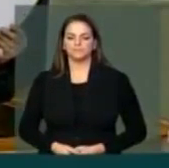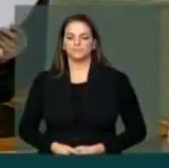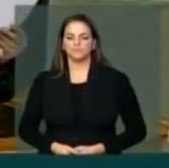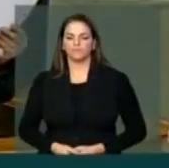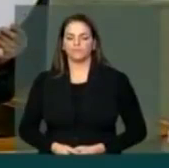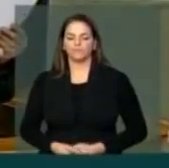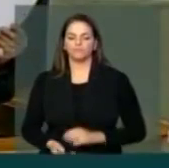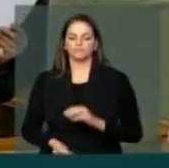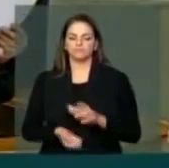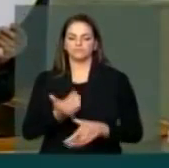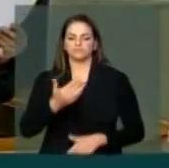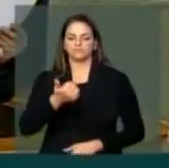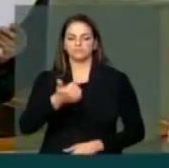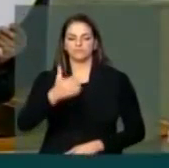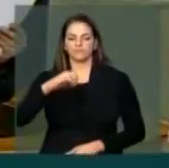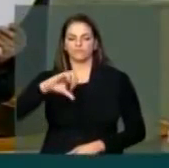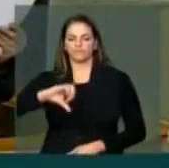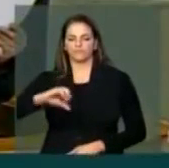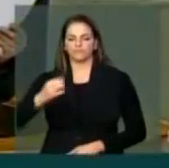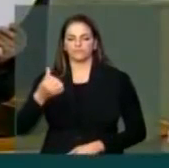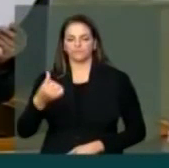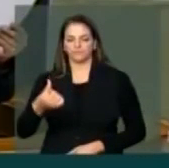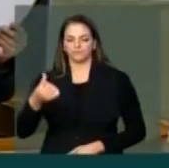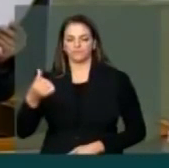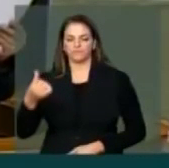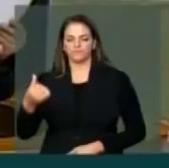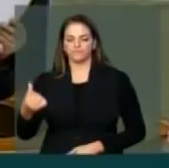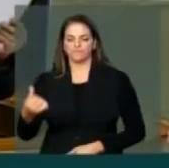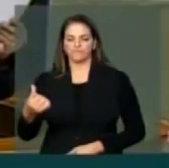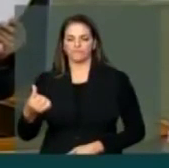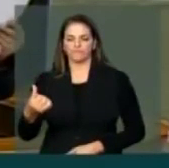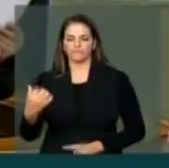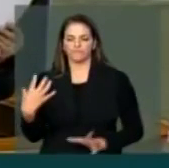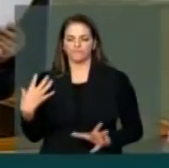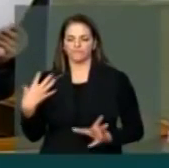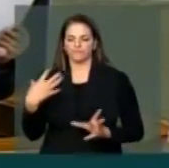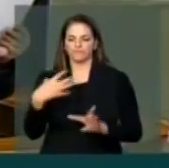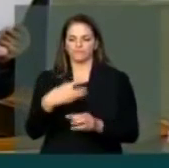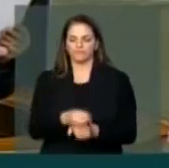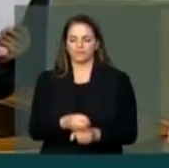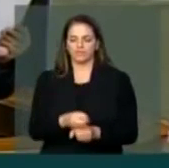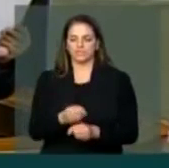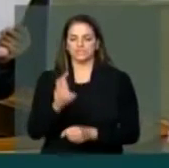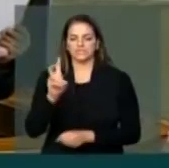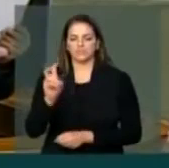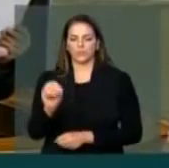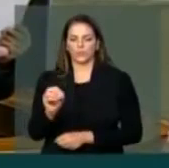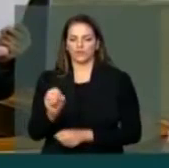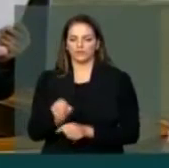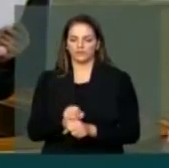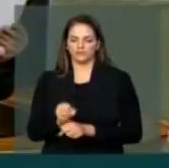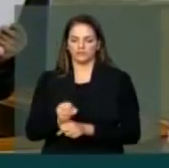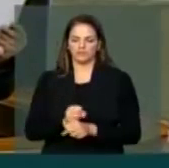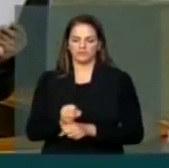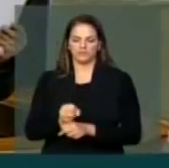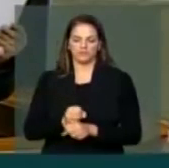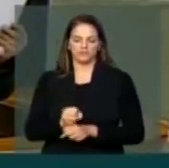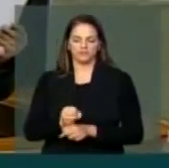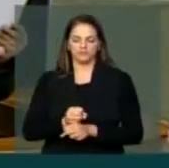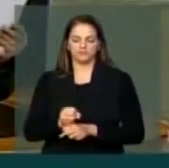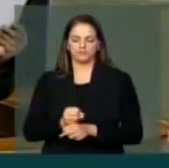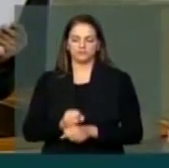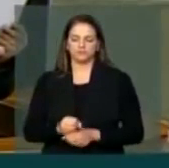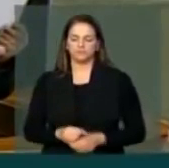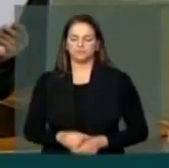criada em 66, aliás, ela faz 50 anos, e dirigiu, dirigiu a essa